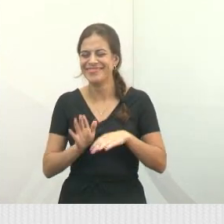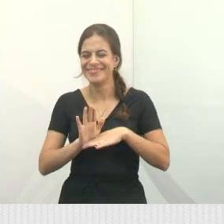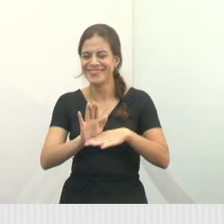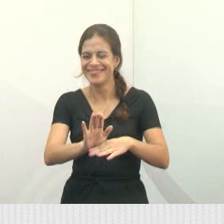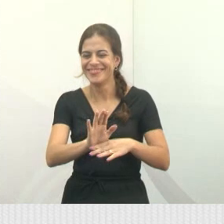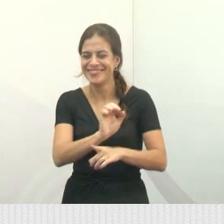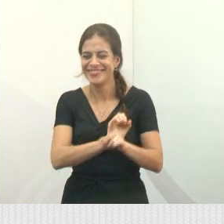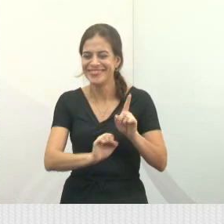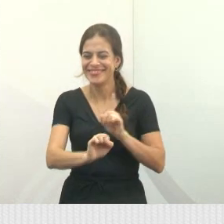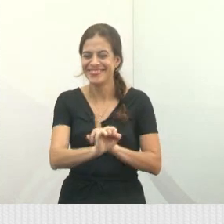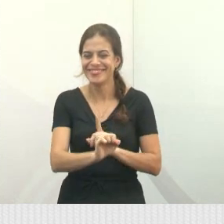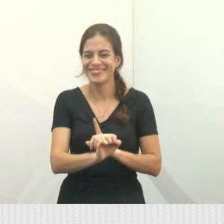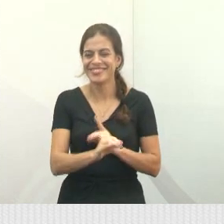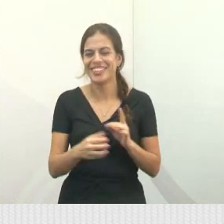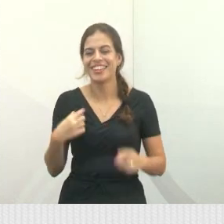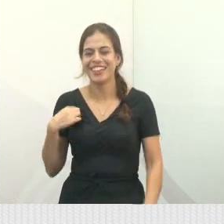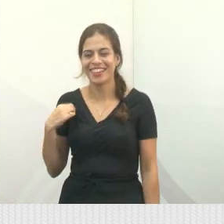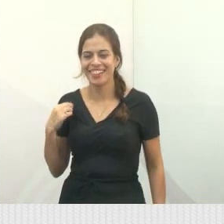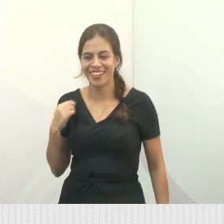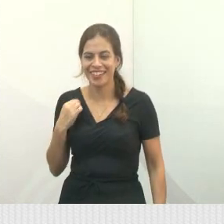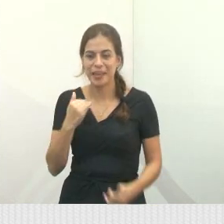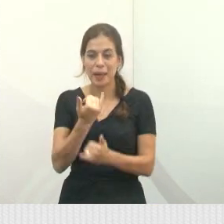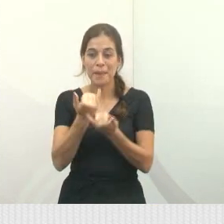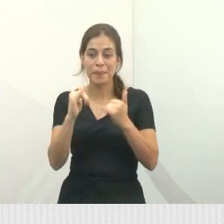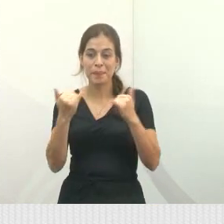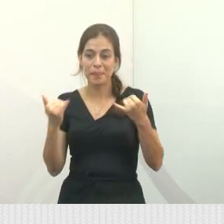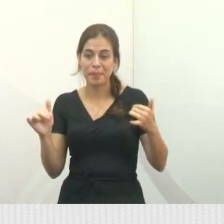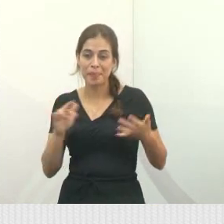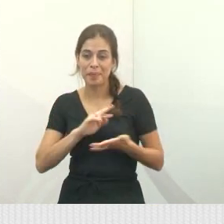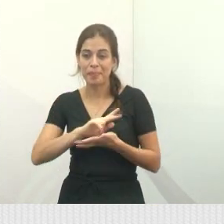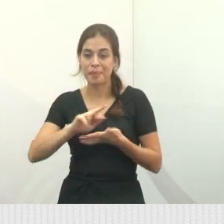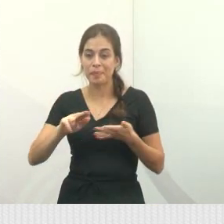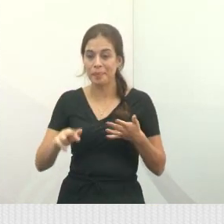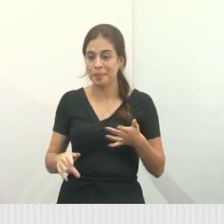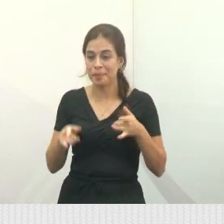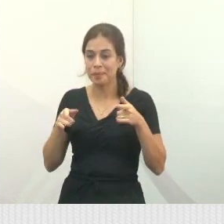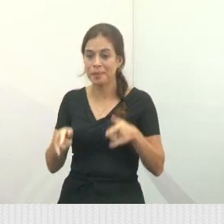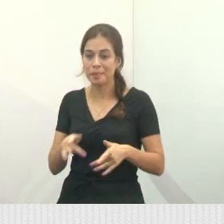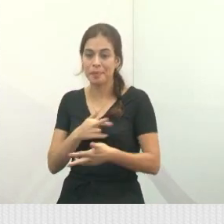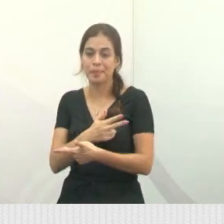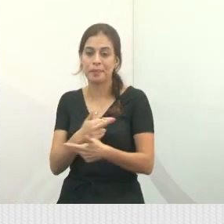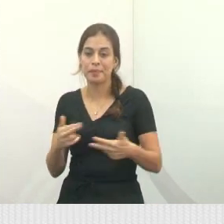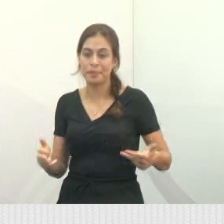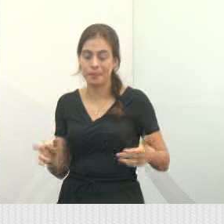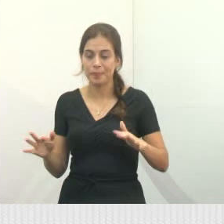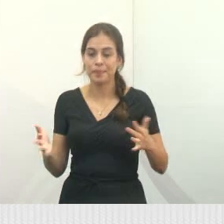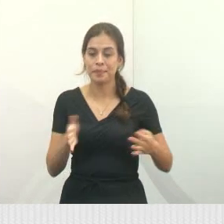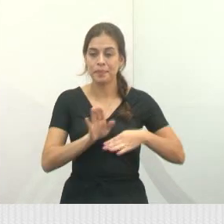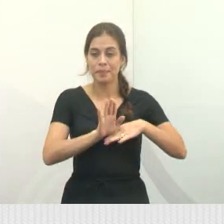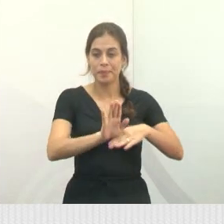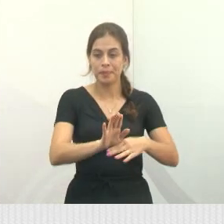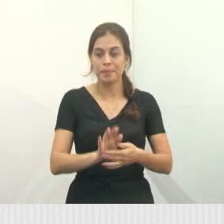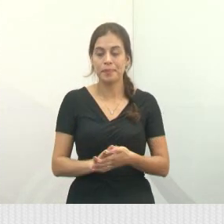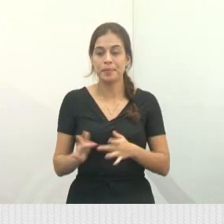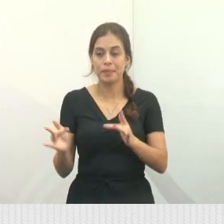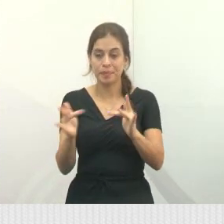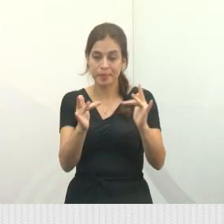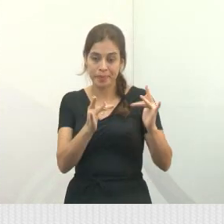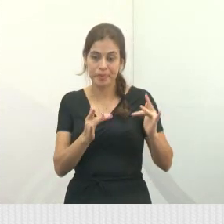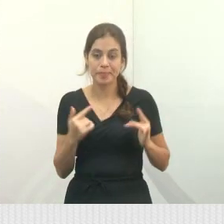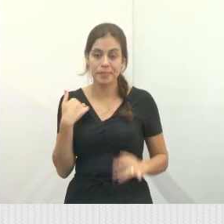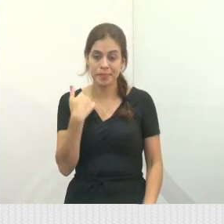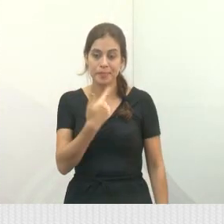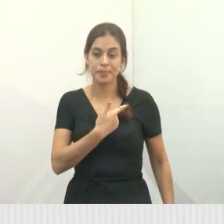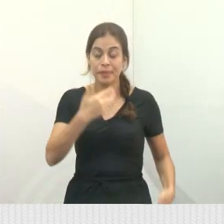Roupas, eletrodomésticos, móveis, está aí essa ajuda. Pode mostrar o próximo. O próximo é nossos contatos.